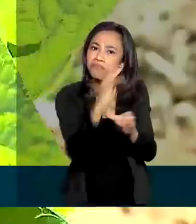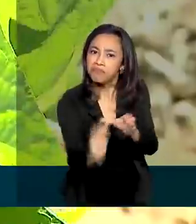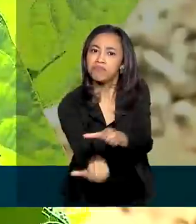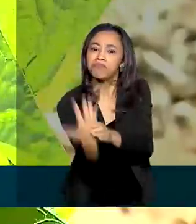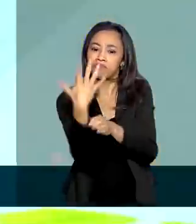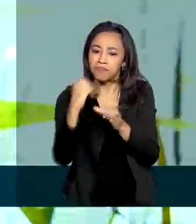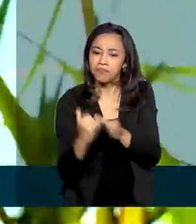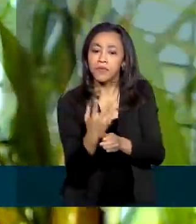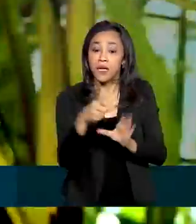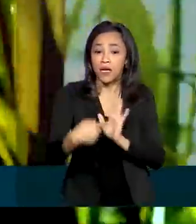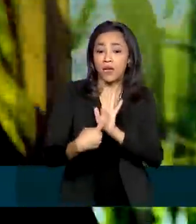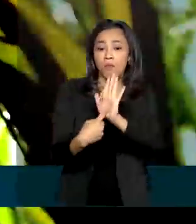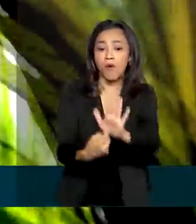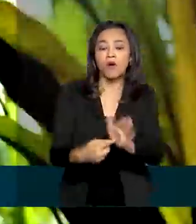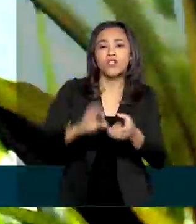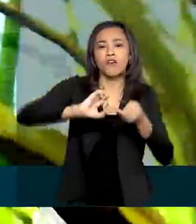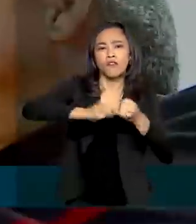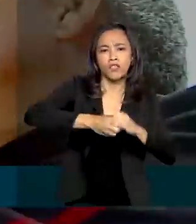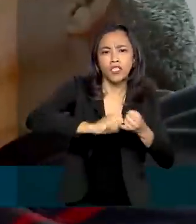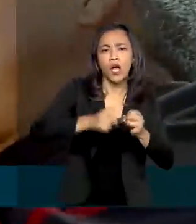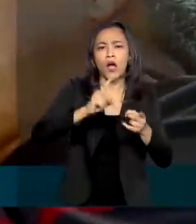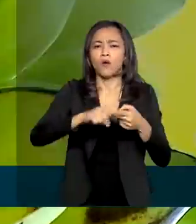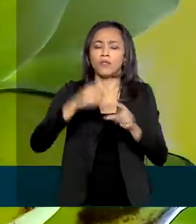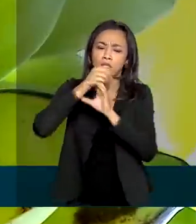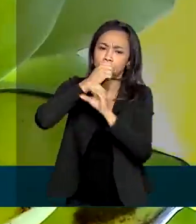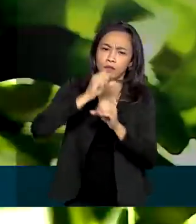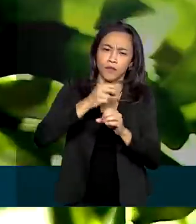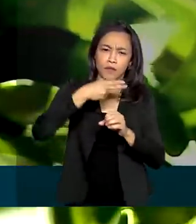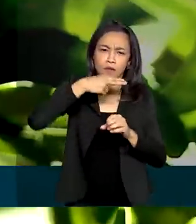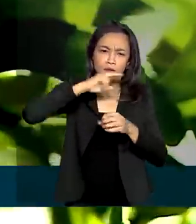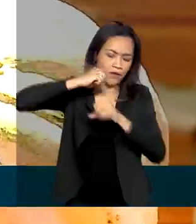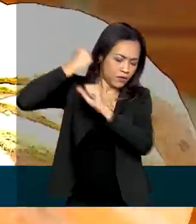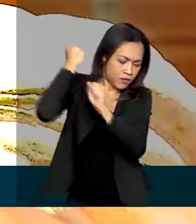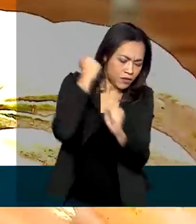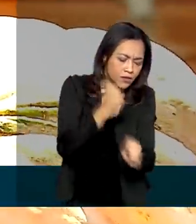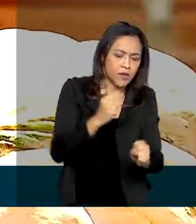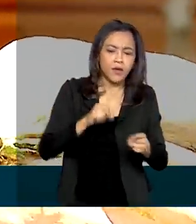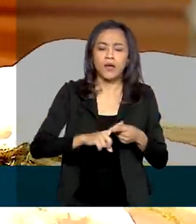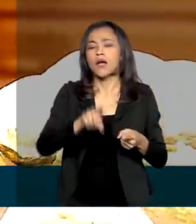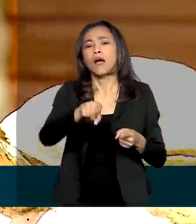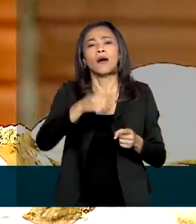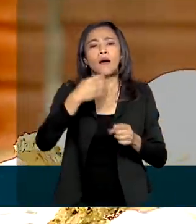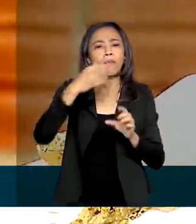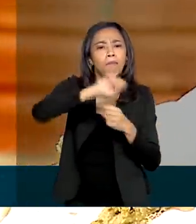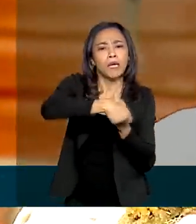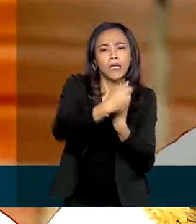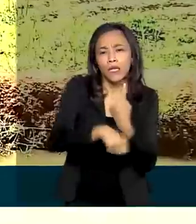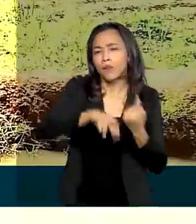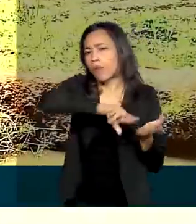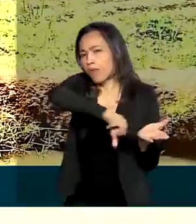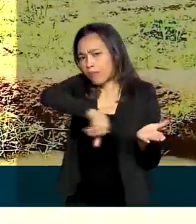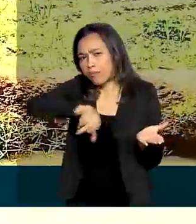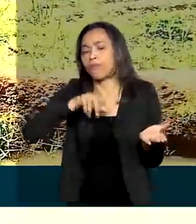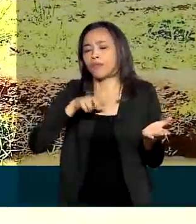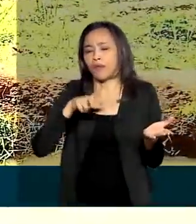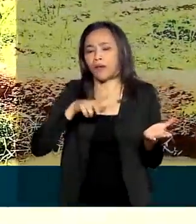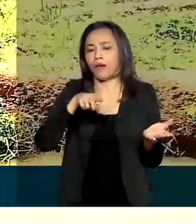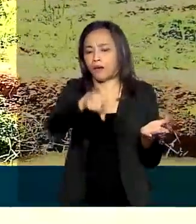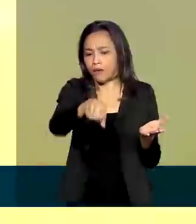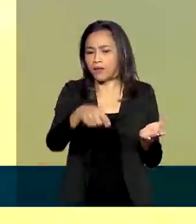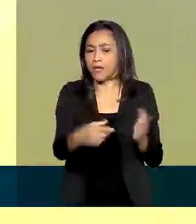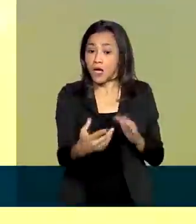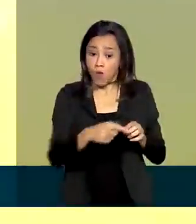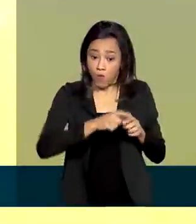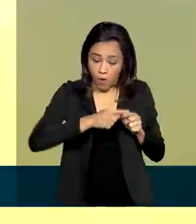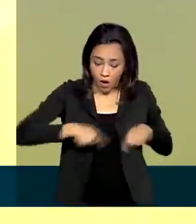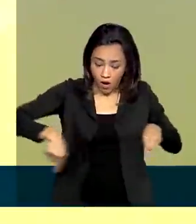pés de feijão. Tem também cana-de-açúcar, mamão, banana, limão. Para produzir, seu Josué conta com um barreiro e